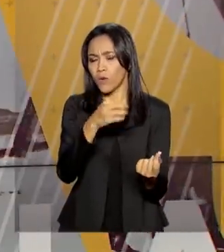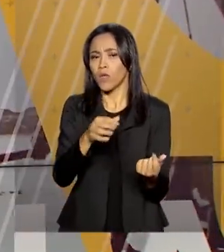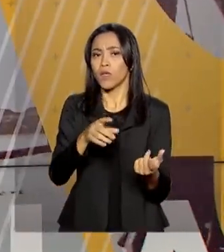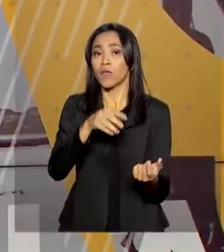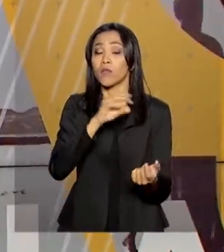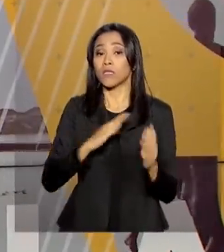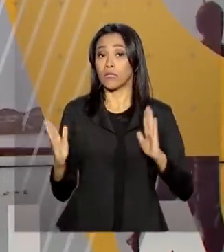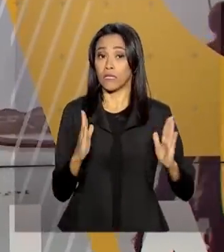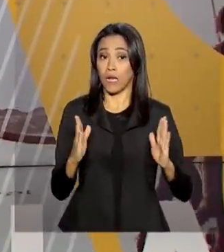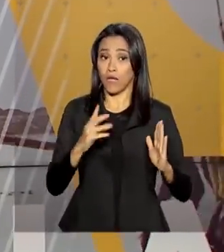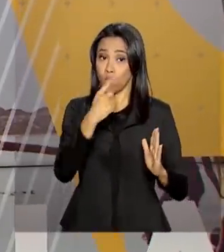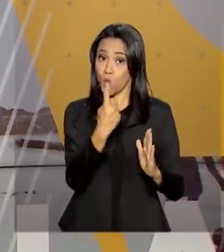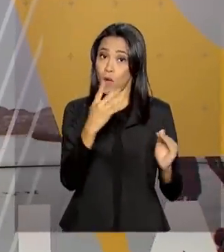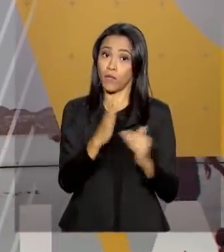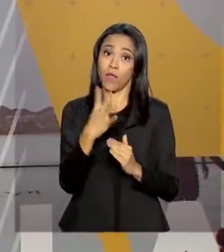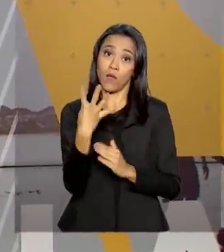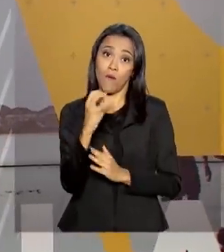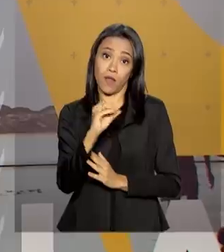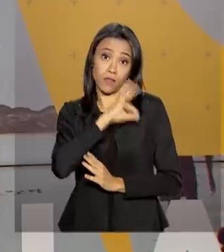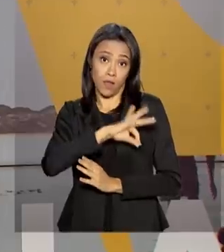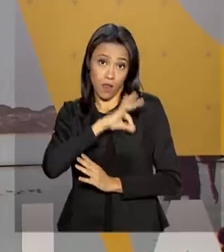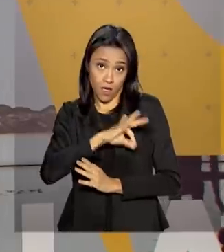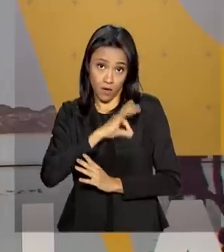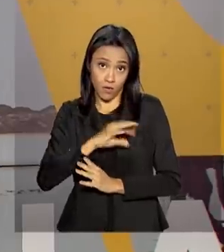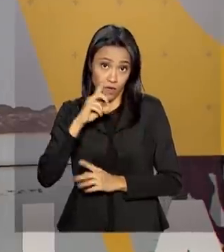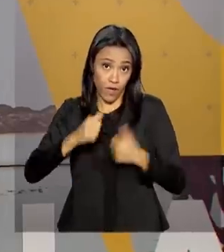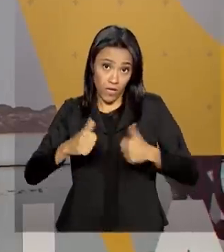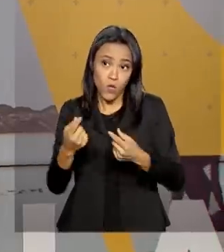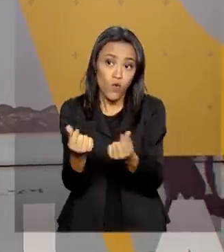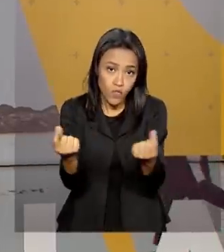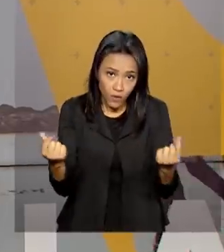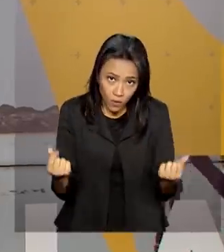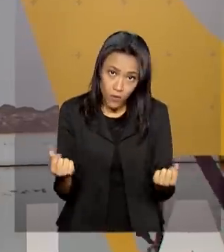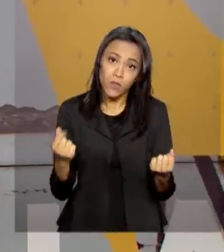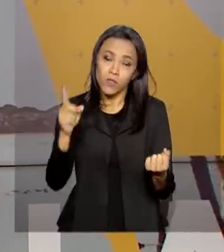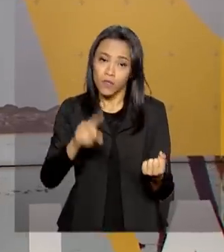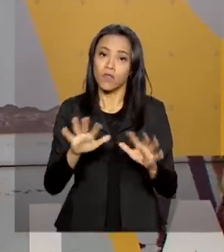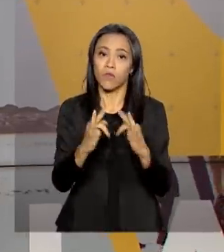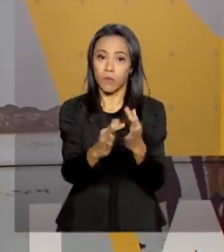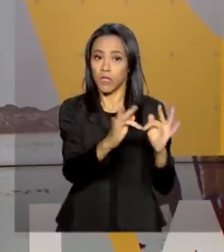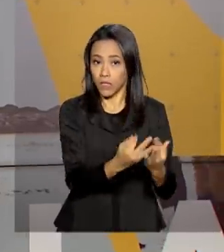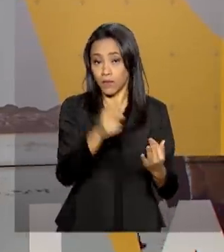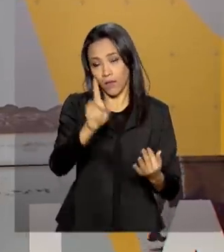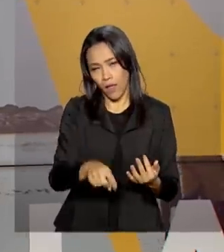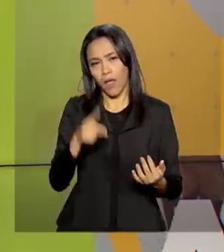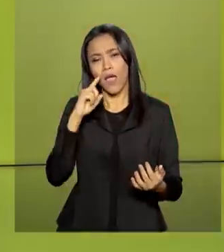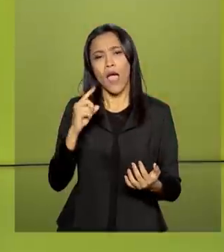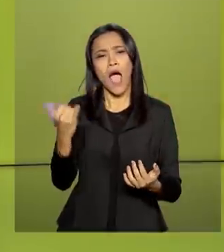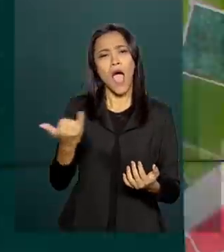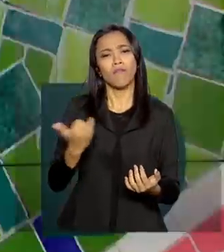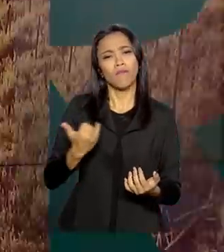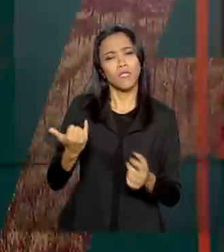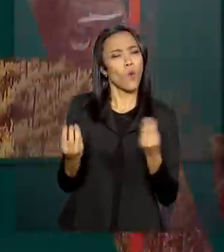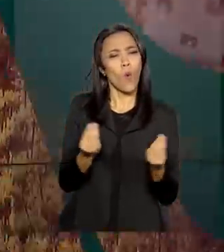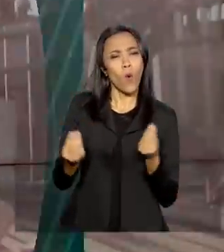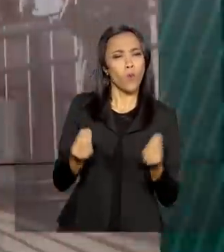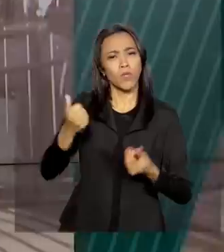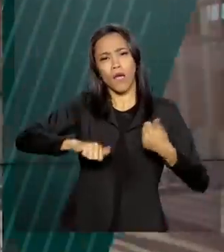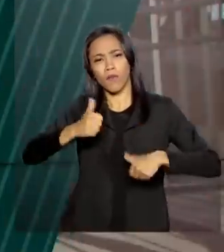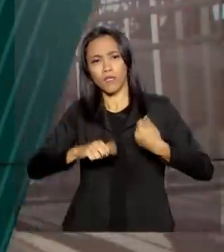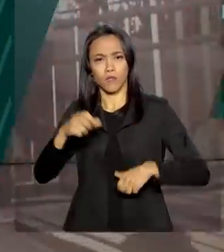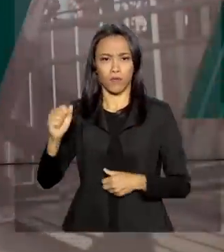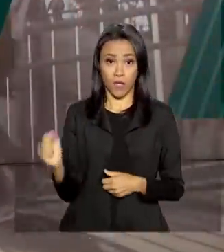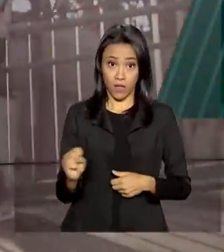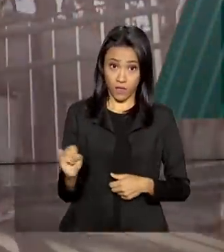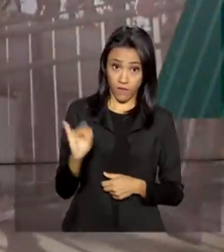entre 1 e 40 salários mínimos. Ele é considerado a prévia oficial da inflação ao consumidor. A variação em abril foi de 0